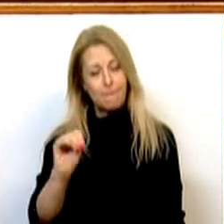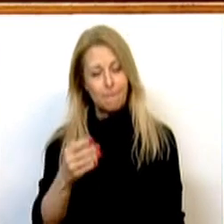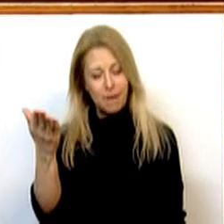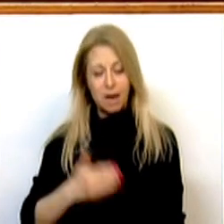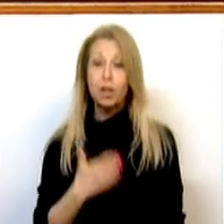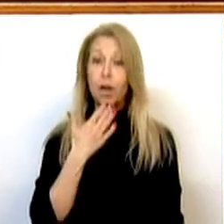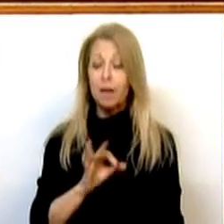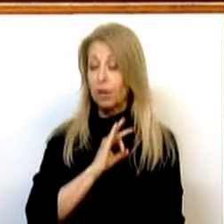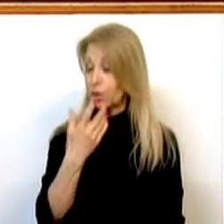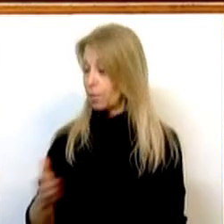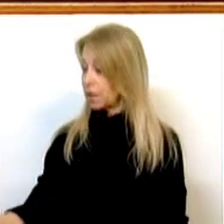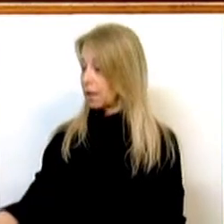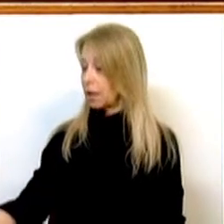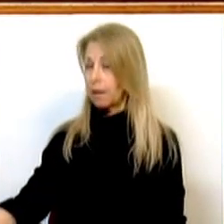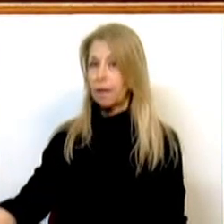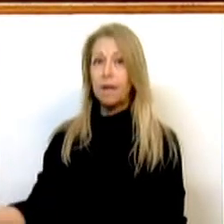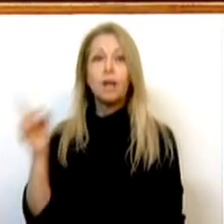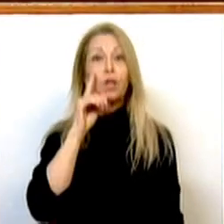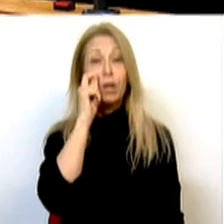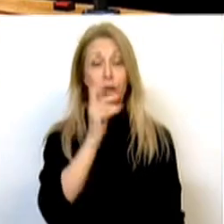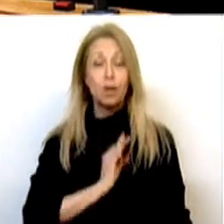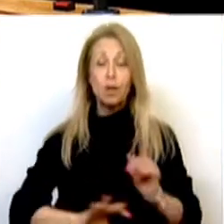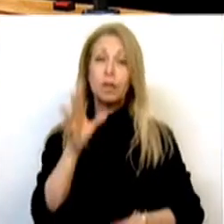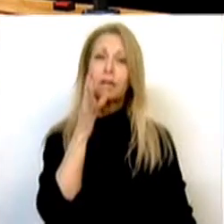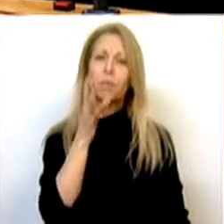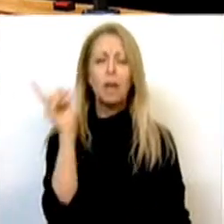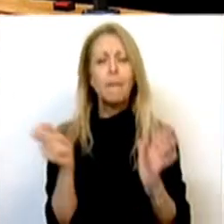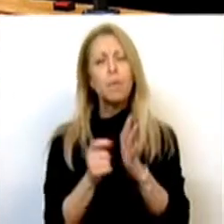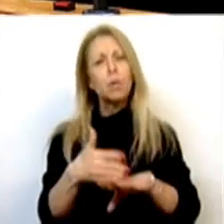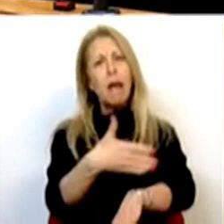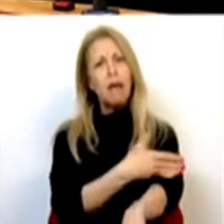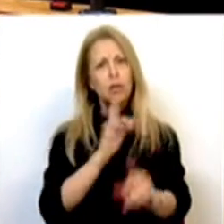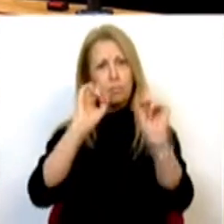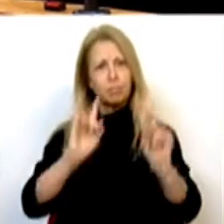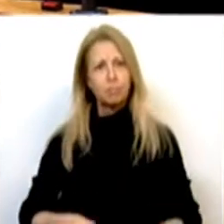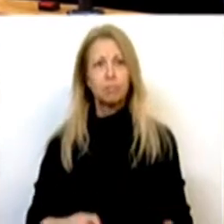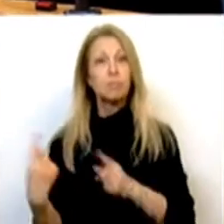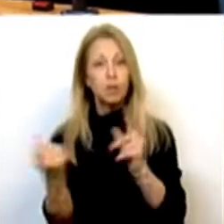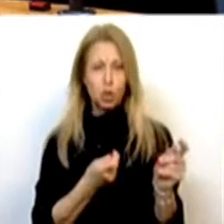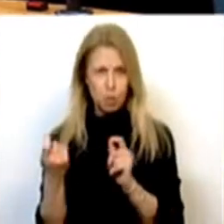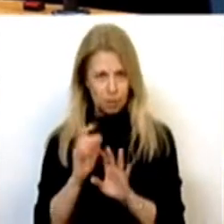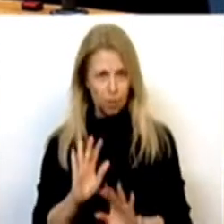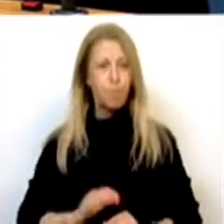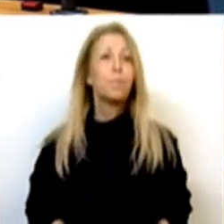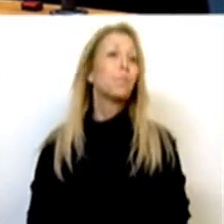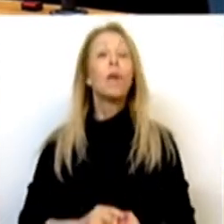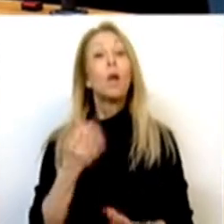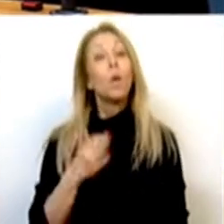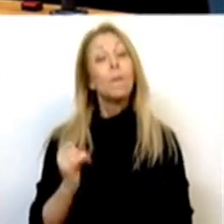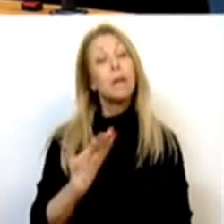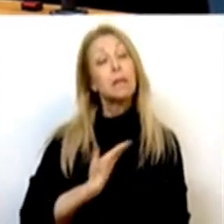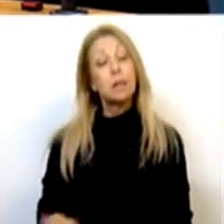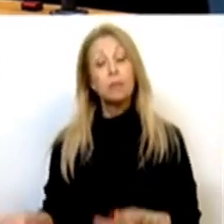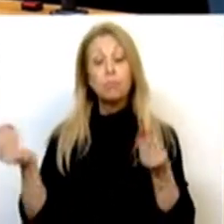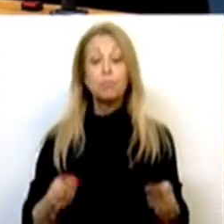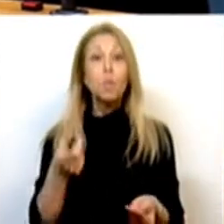Muito obrigado, Sr. Presidente, Sras. e Srs. Deputados. Um ponto prévio antes de iniciar esta discussão. O PSD apresentou